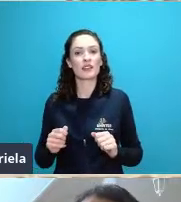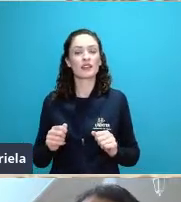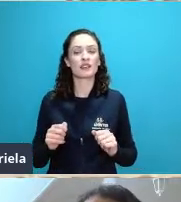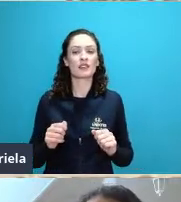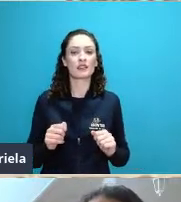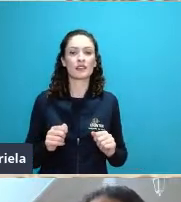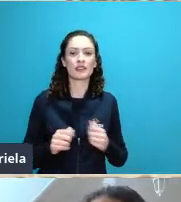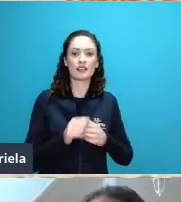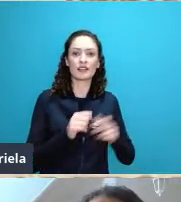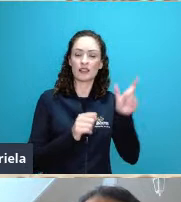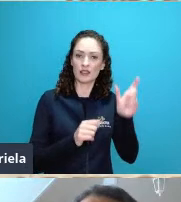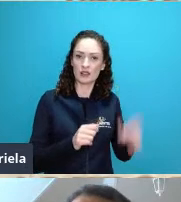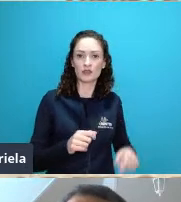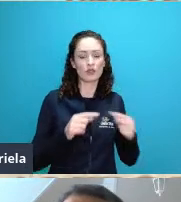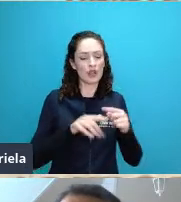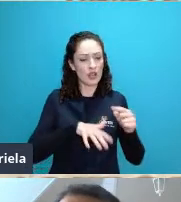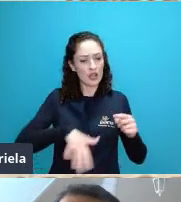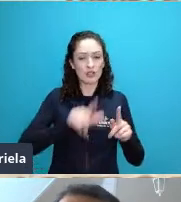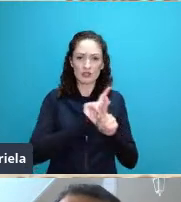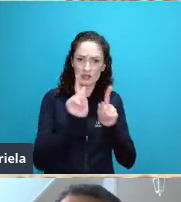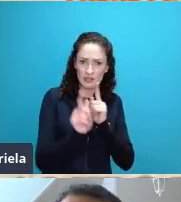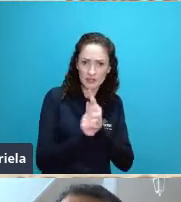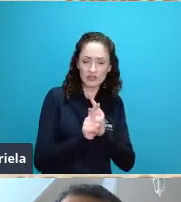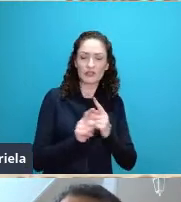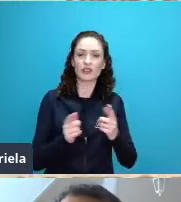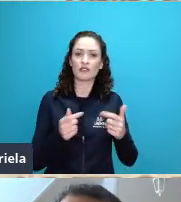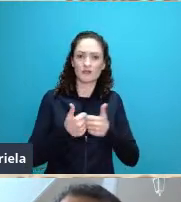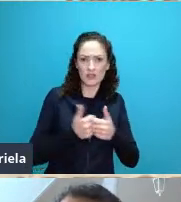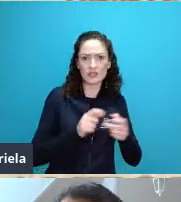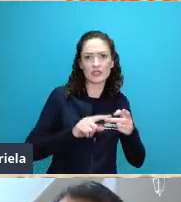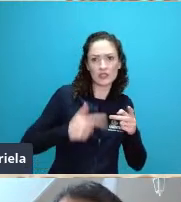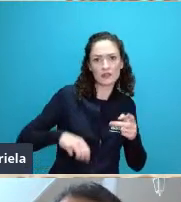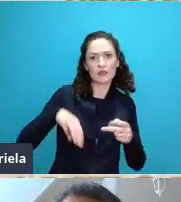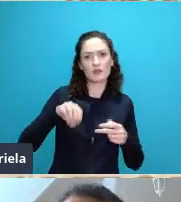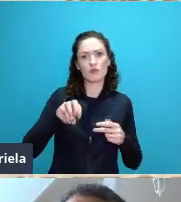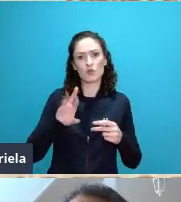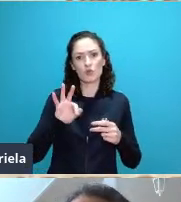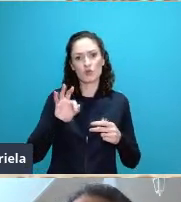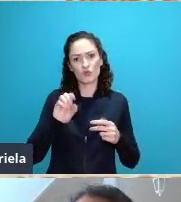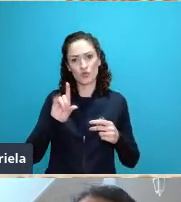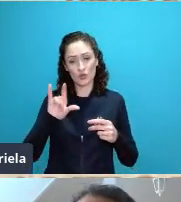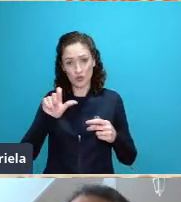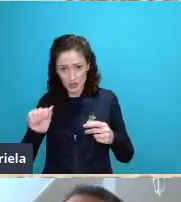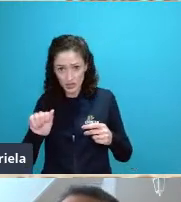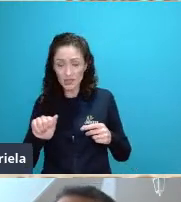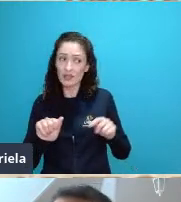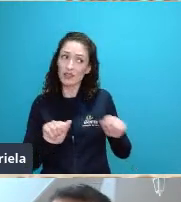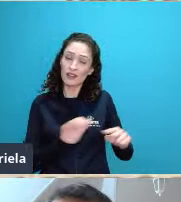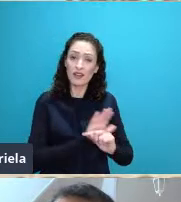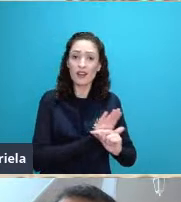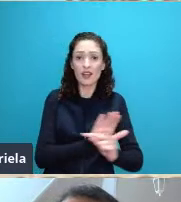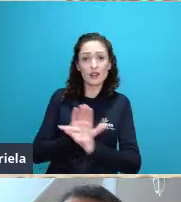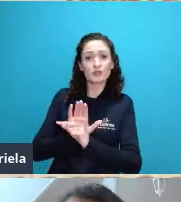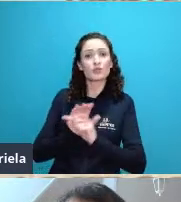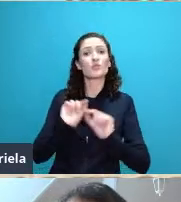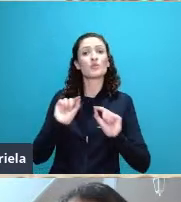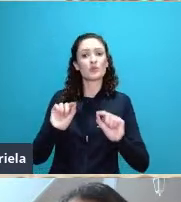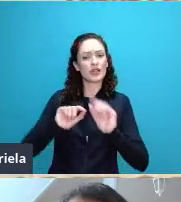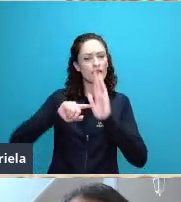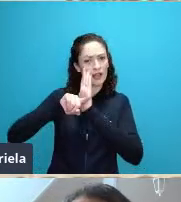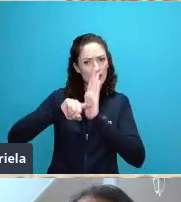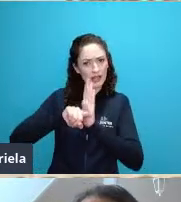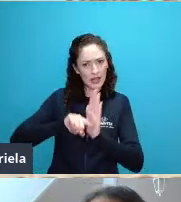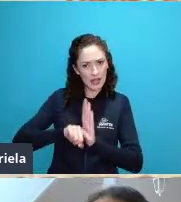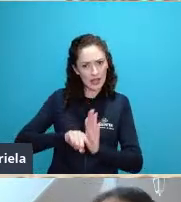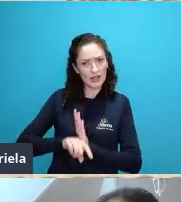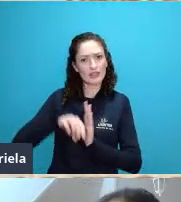especificamente na geomorfologia foi que ele foi o principal expoente da análise morfométrica no Brasil